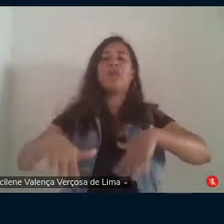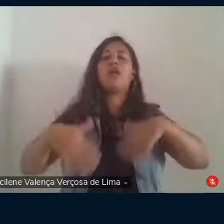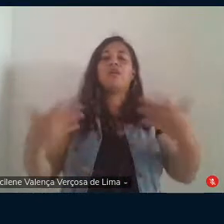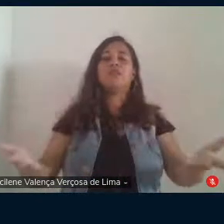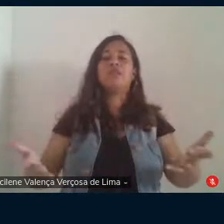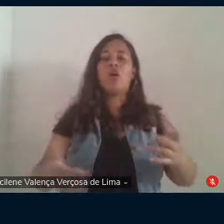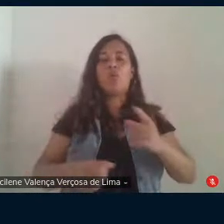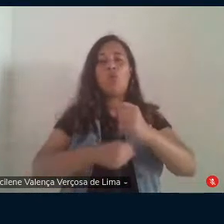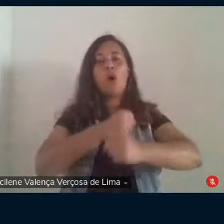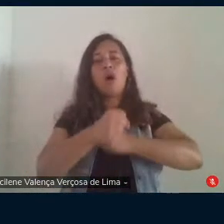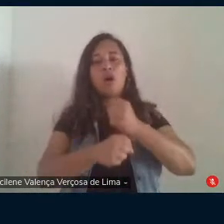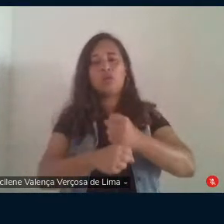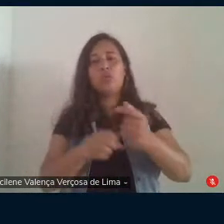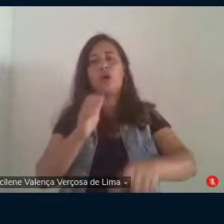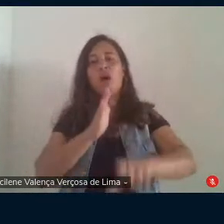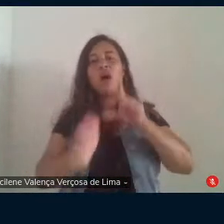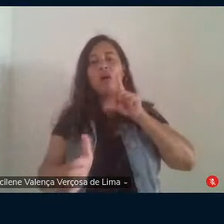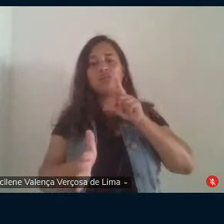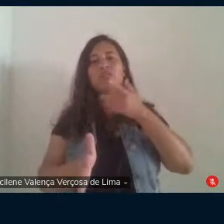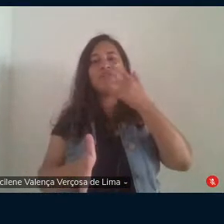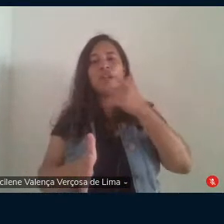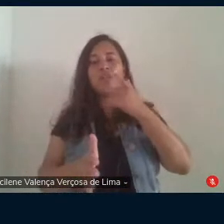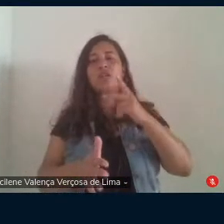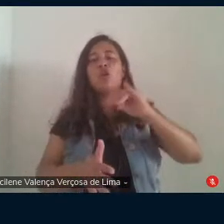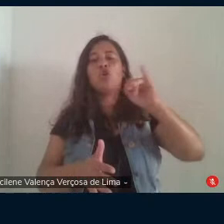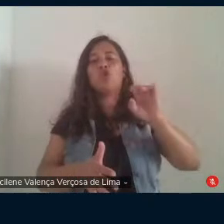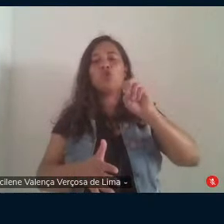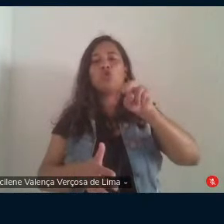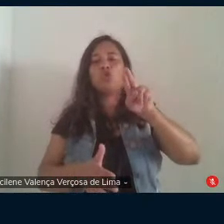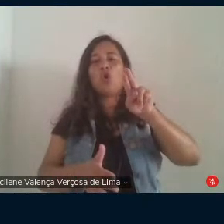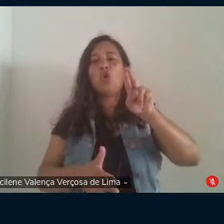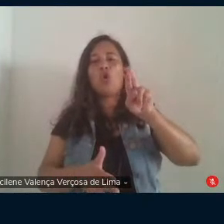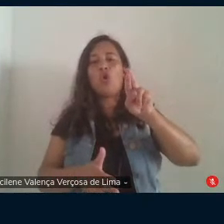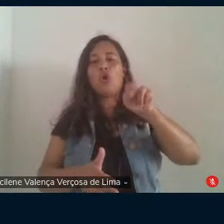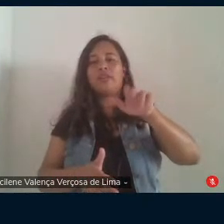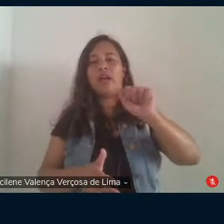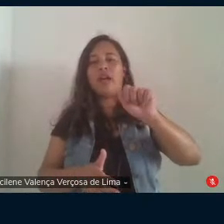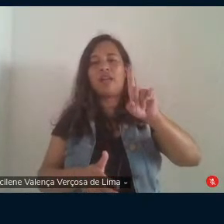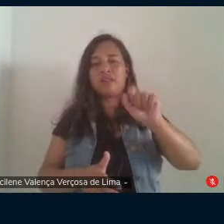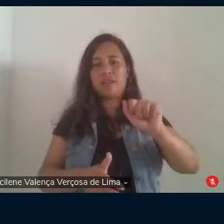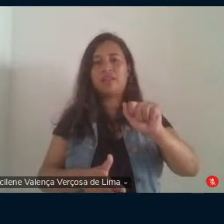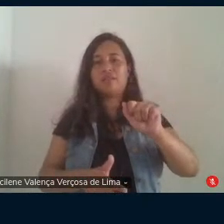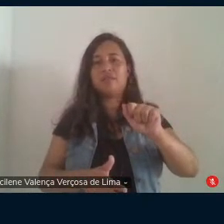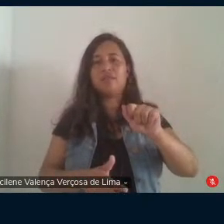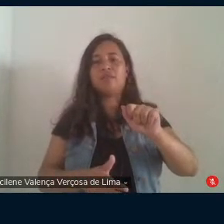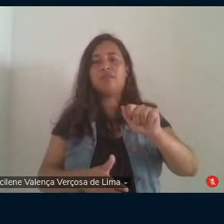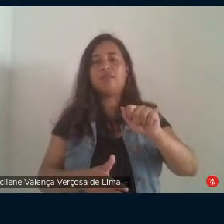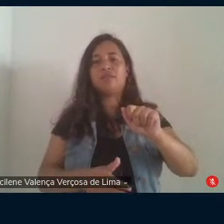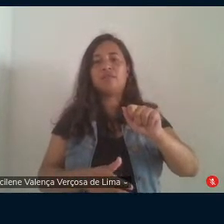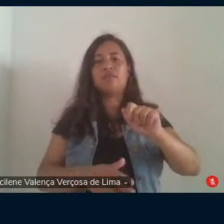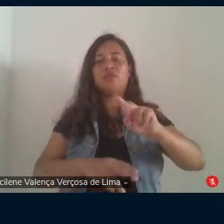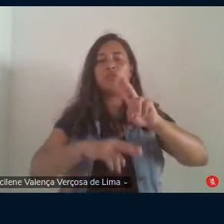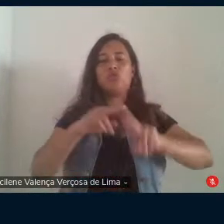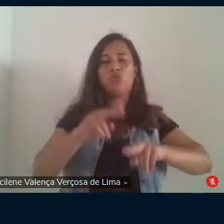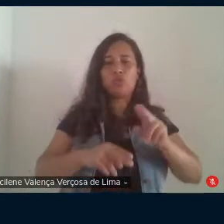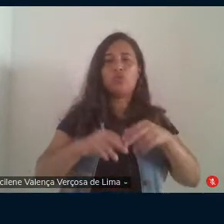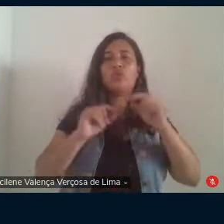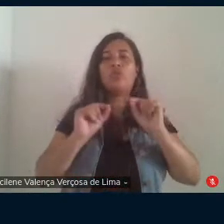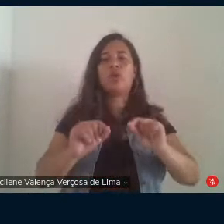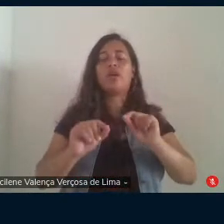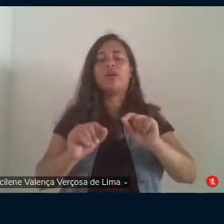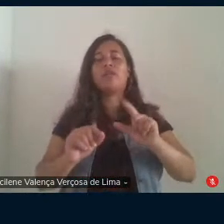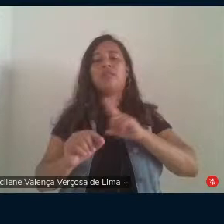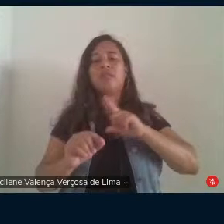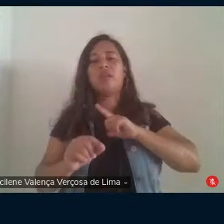pouco tempo antes das ditas jornadas de junho, Marilena Chaui já havia identificado a classe média como o pivô